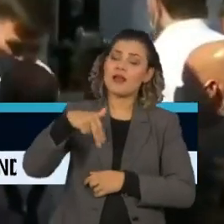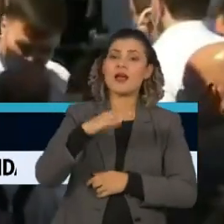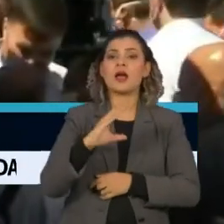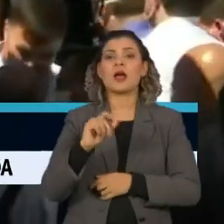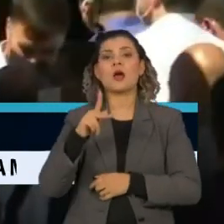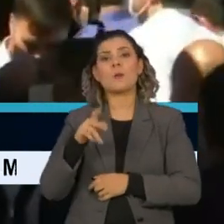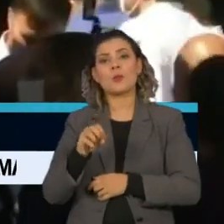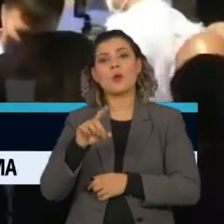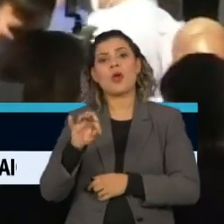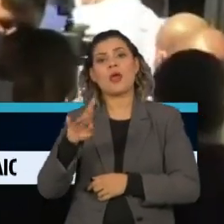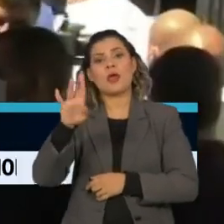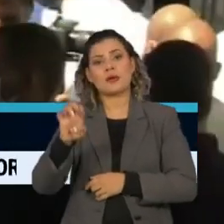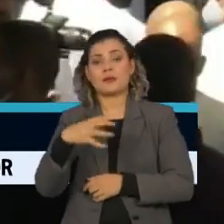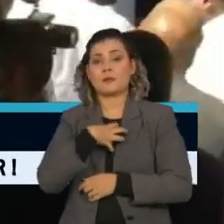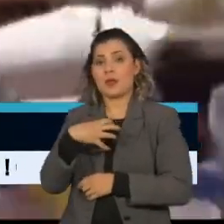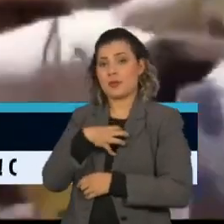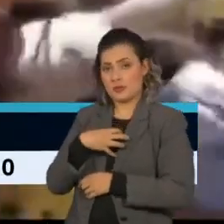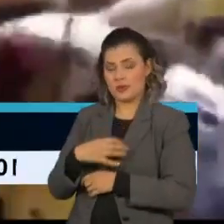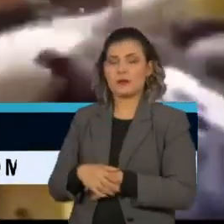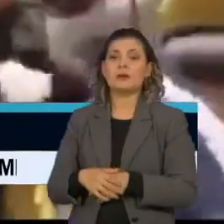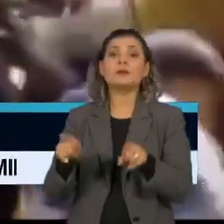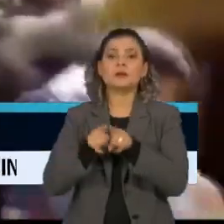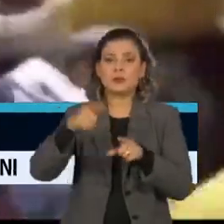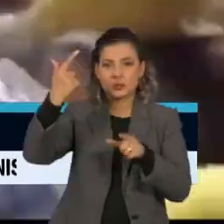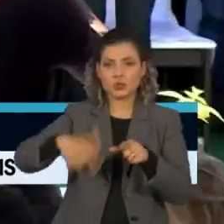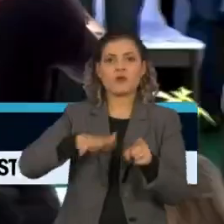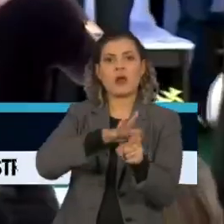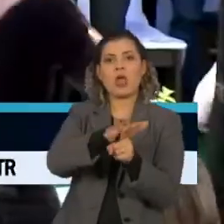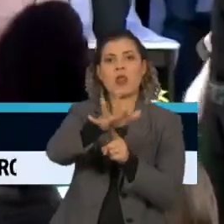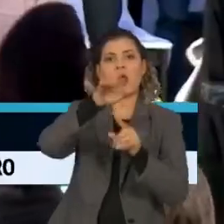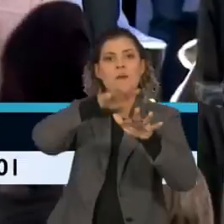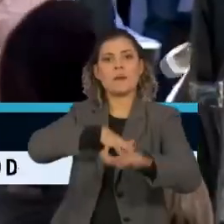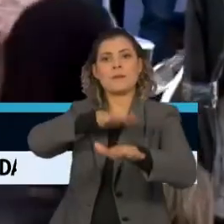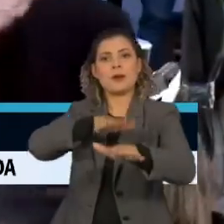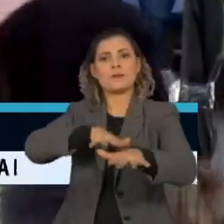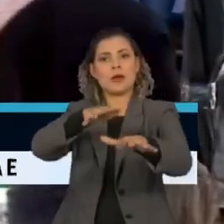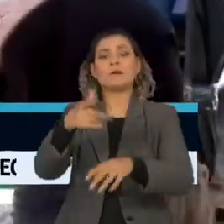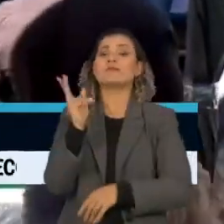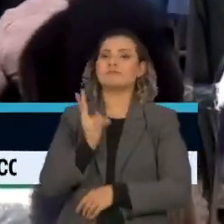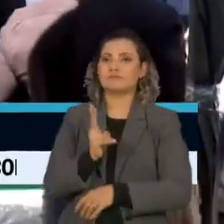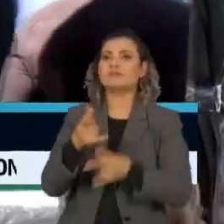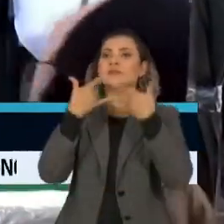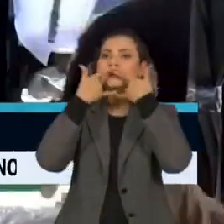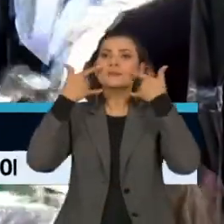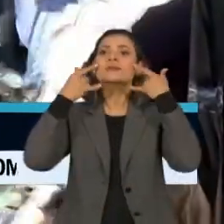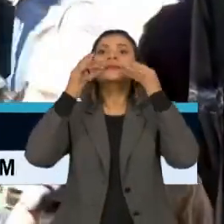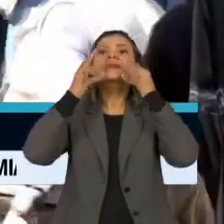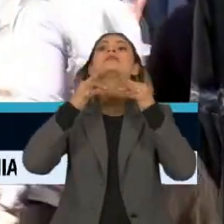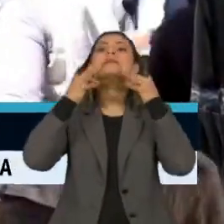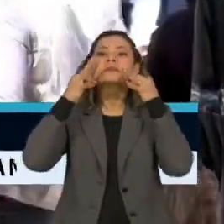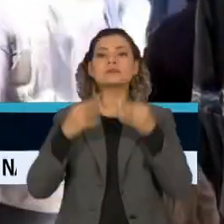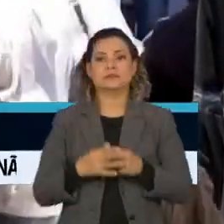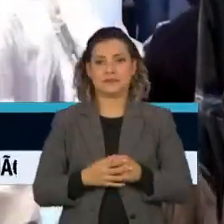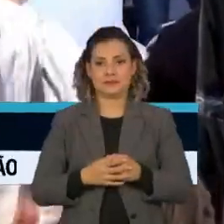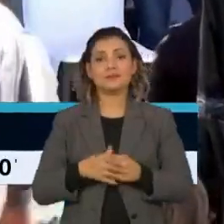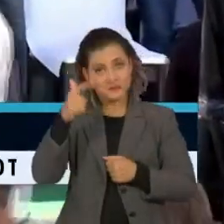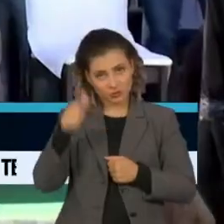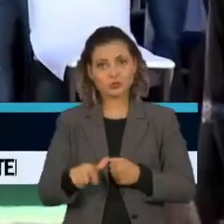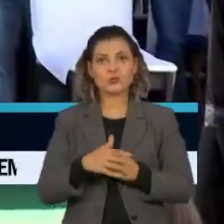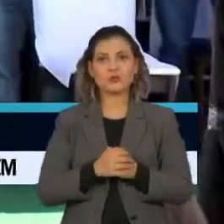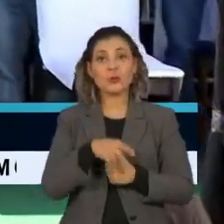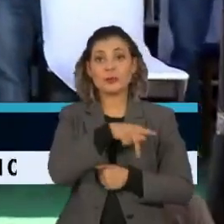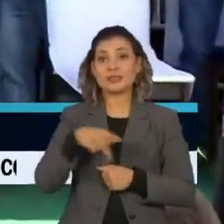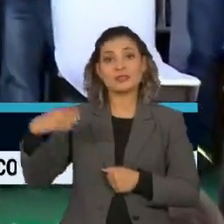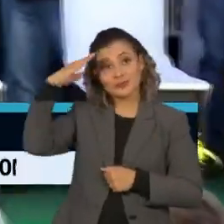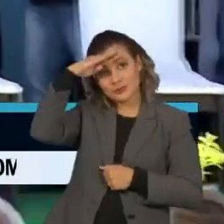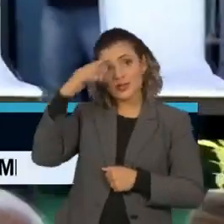Lourdes, na Bahia, onde mais uma vez uma multidão esperava. Lá também retirou a máscara. Este é o primeiro evento que Bolsonaro